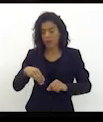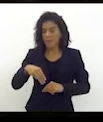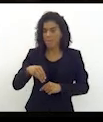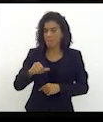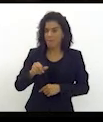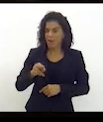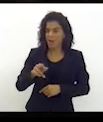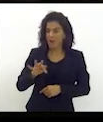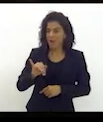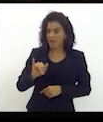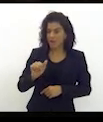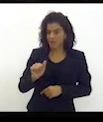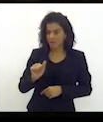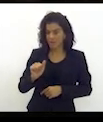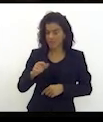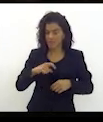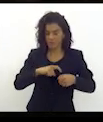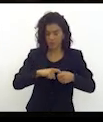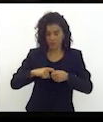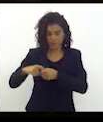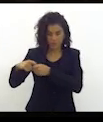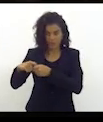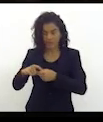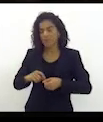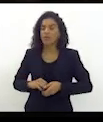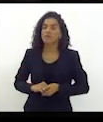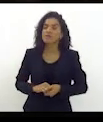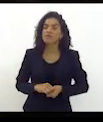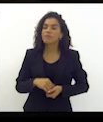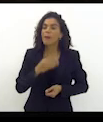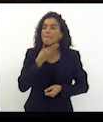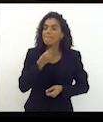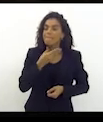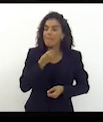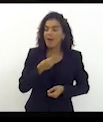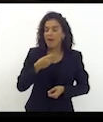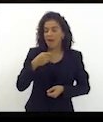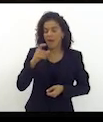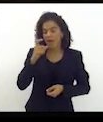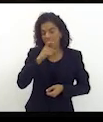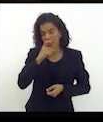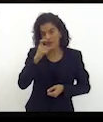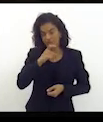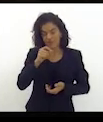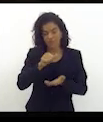reboques máfia das multas e